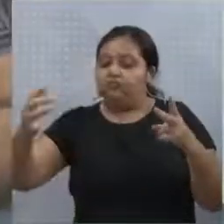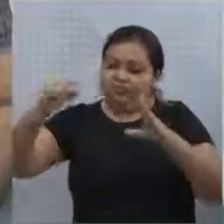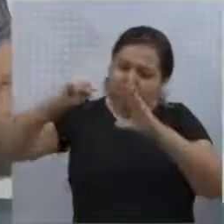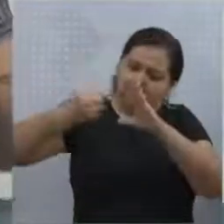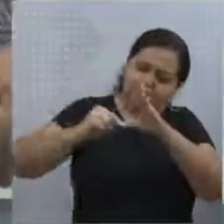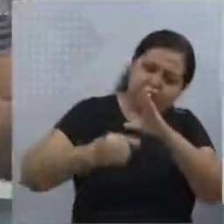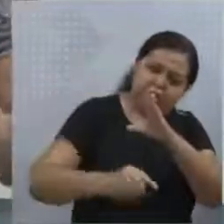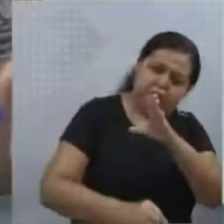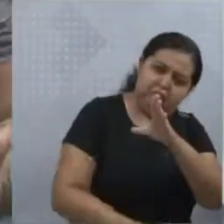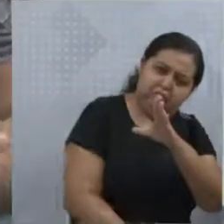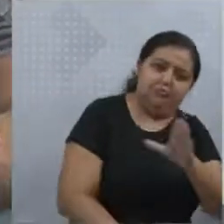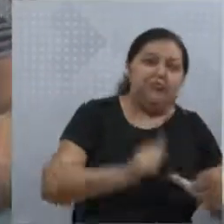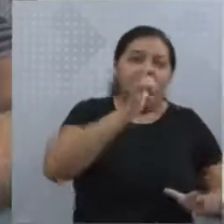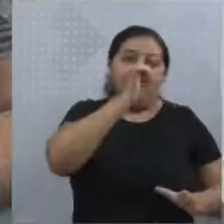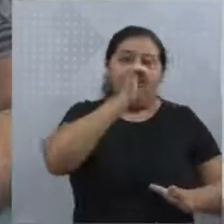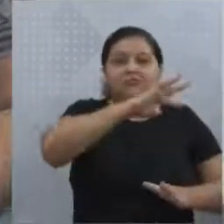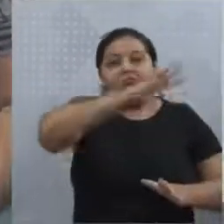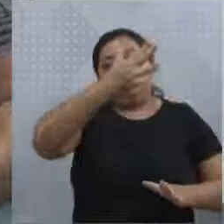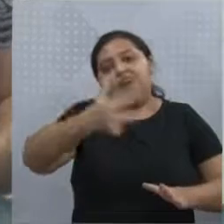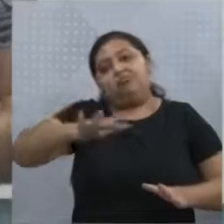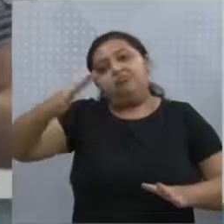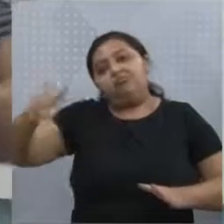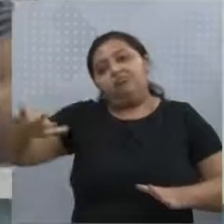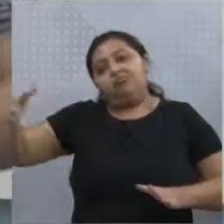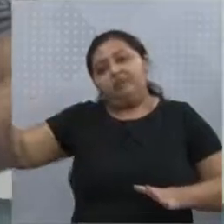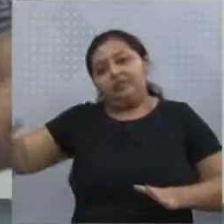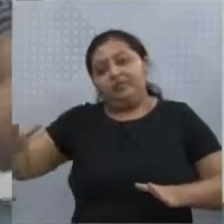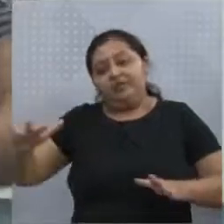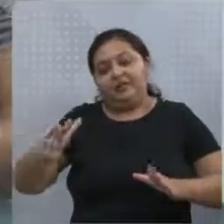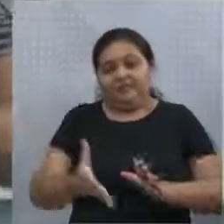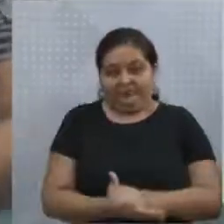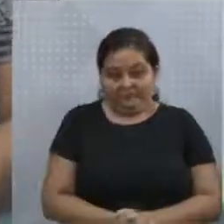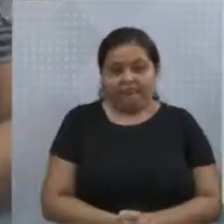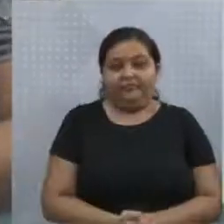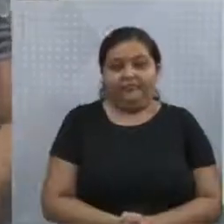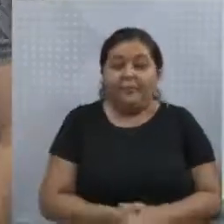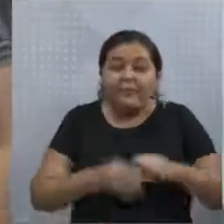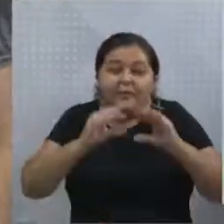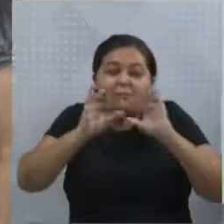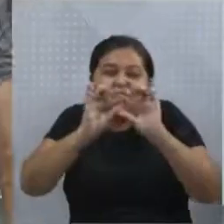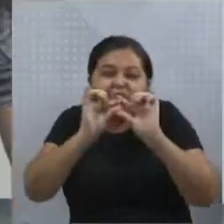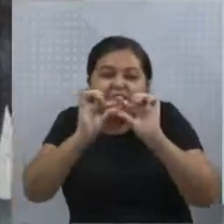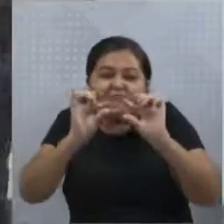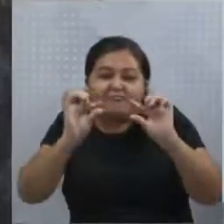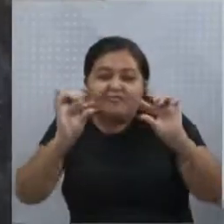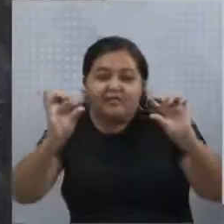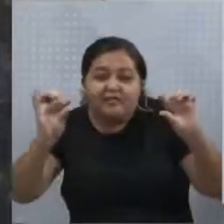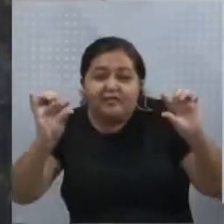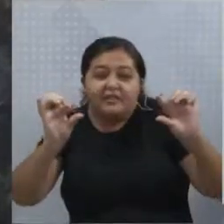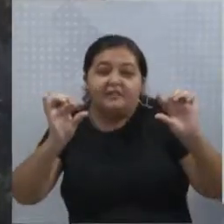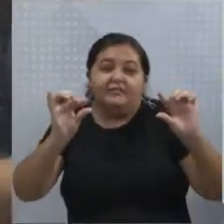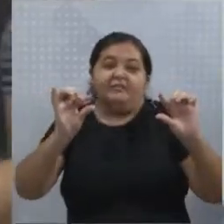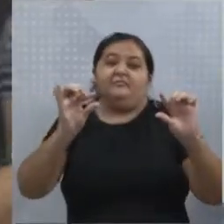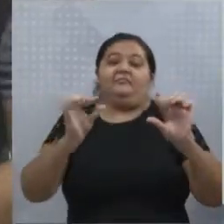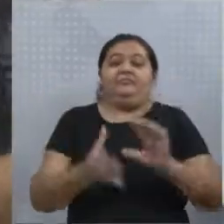fundos, ao fundo oceânico, tá certo? Mais fina, se comparada à crosta terrestre.